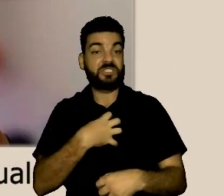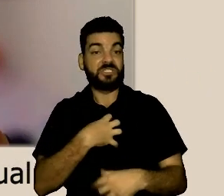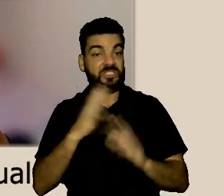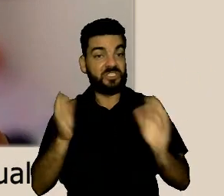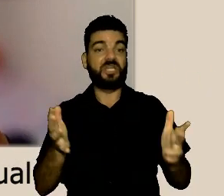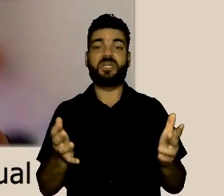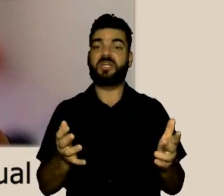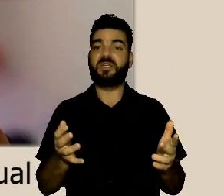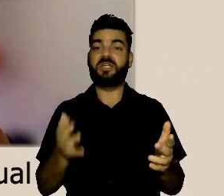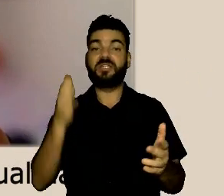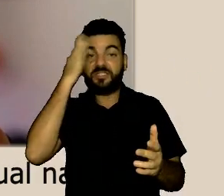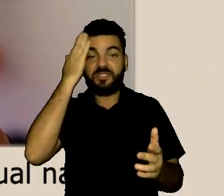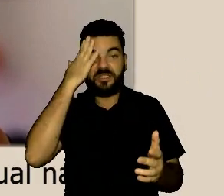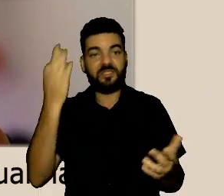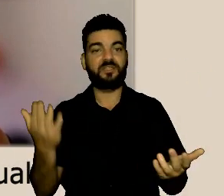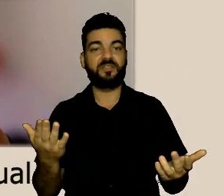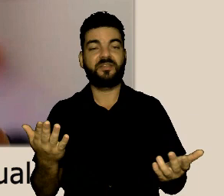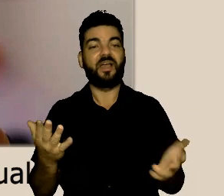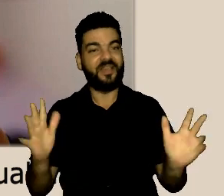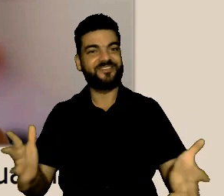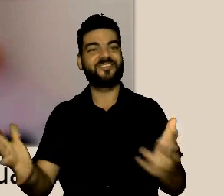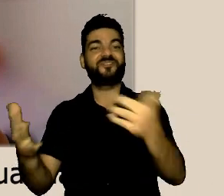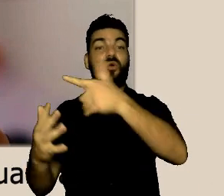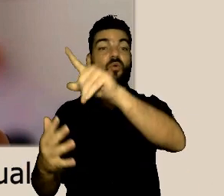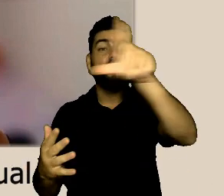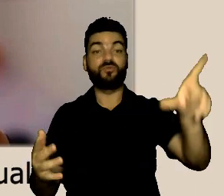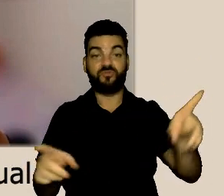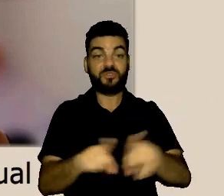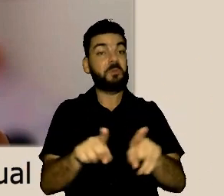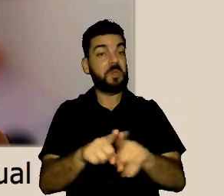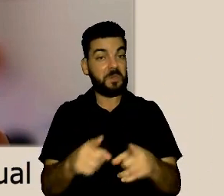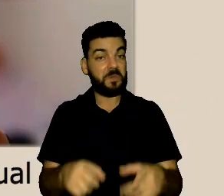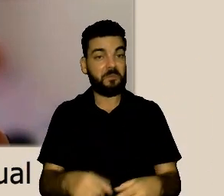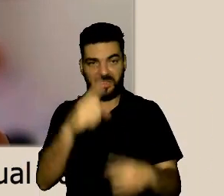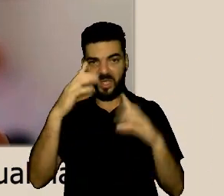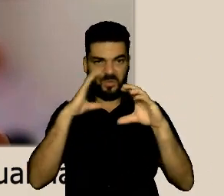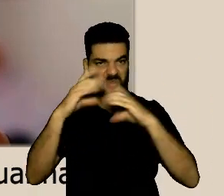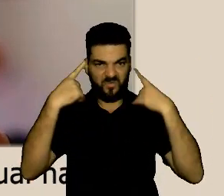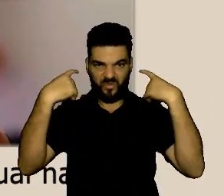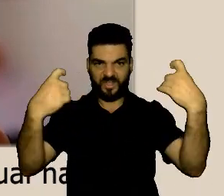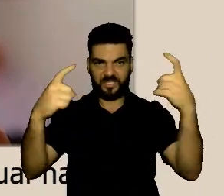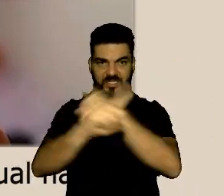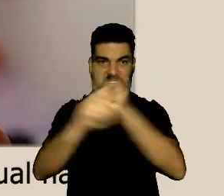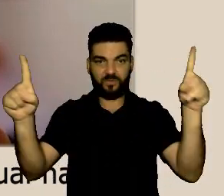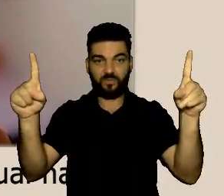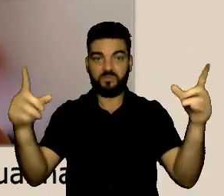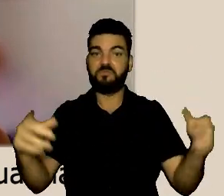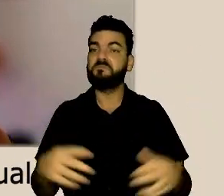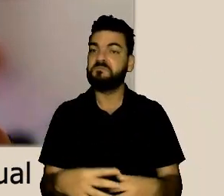talvez seja algo que a gente precise incorporar mais no nosso dia a dia